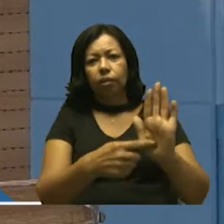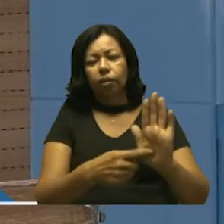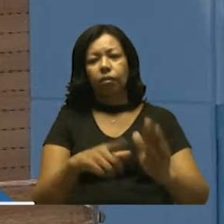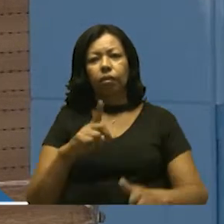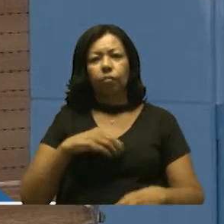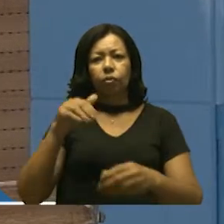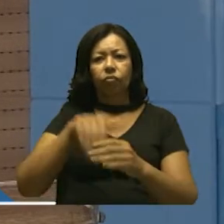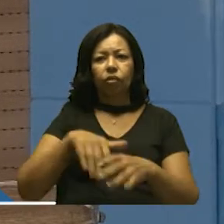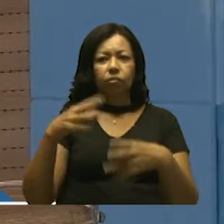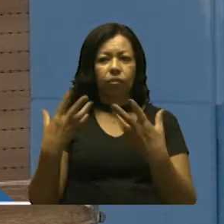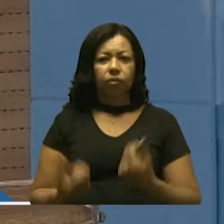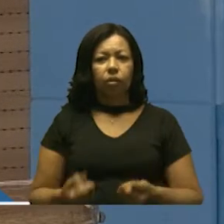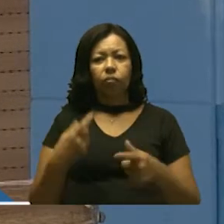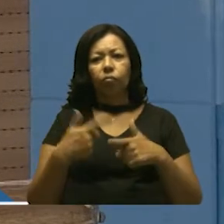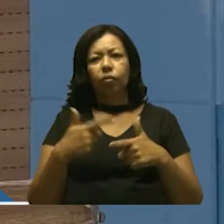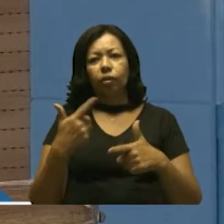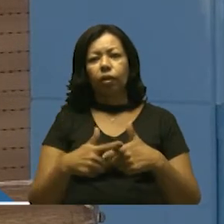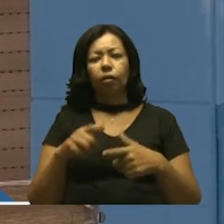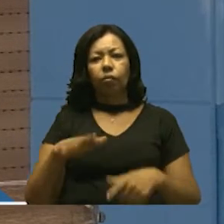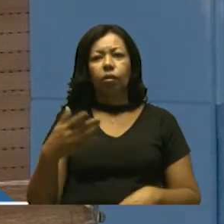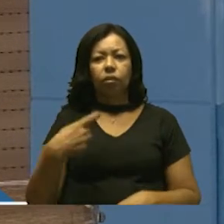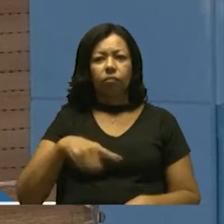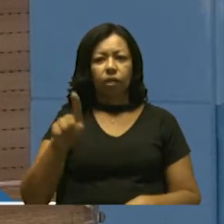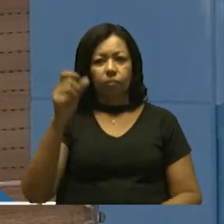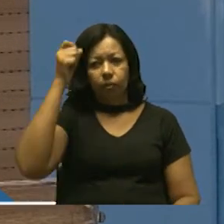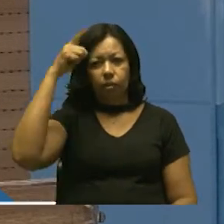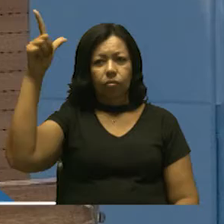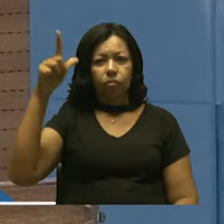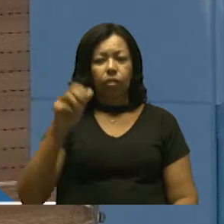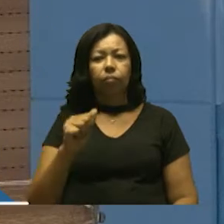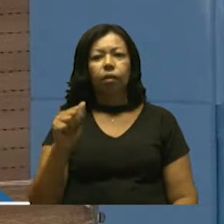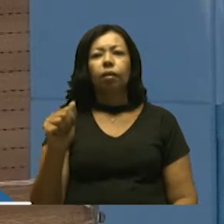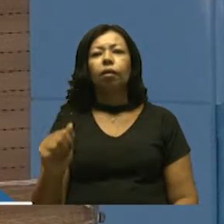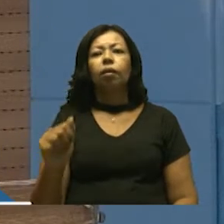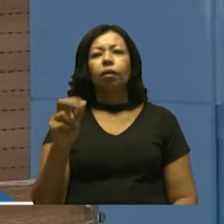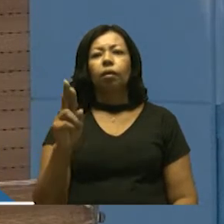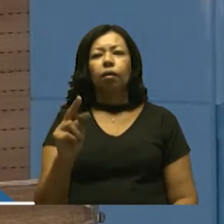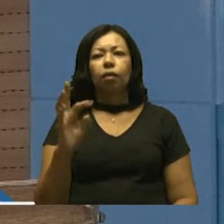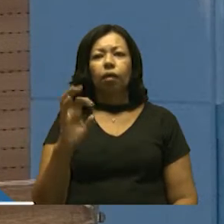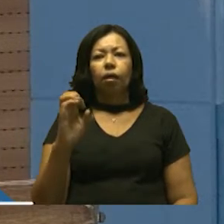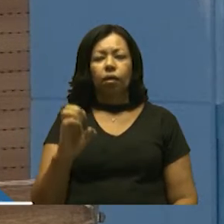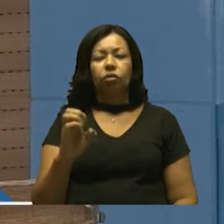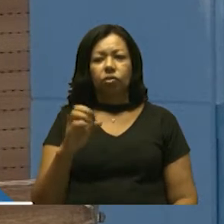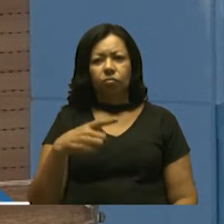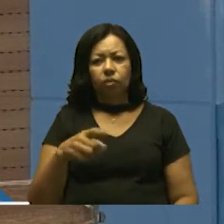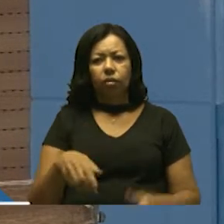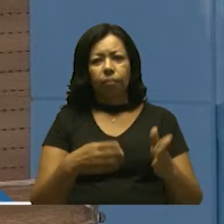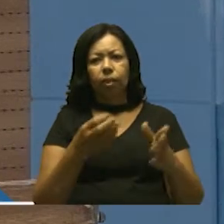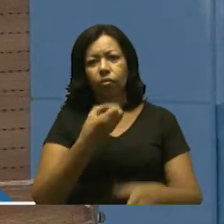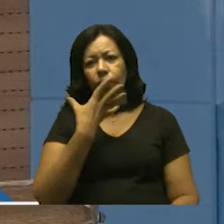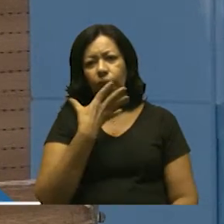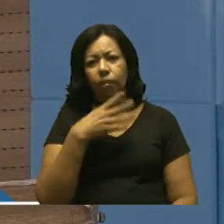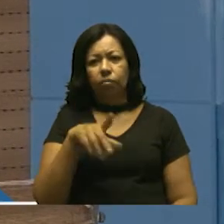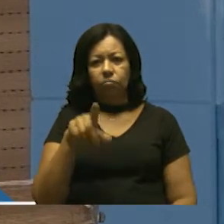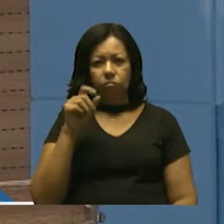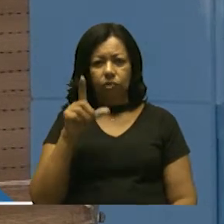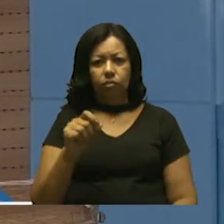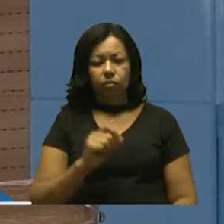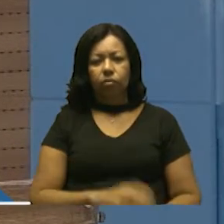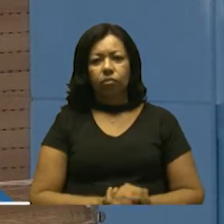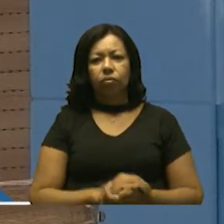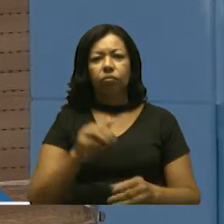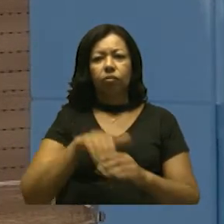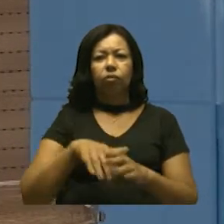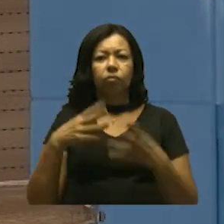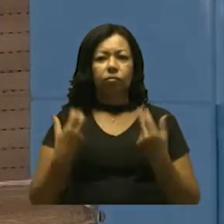que tem meu voto favorável, porque, quando se vai para a cultura, para a arte, tira do caminho do ruim e vai para o caminho do bem. Então, por isso que eu voto favorável, seu vereador.